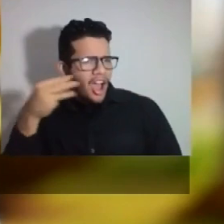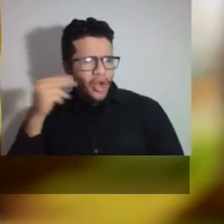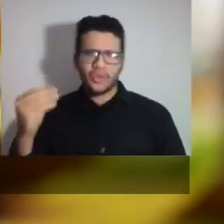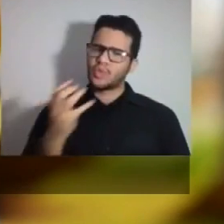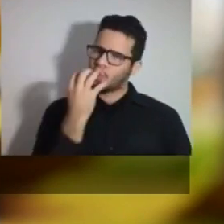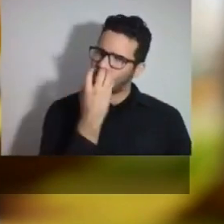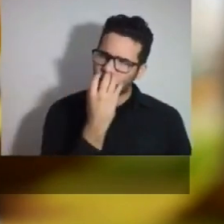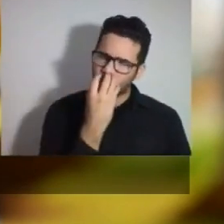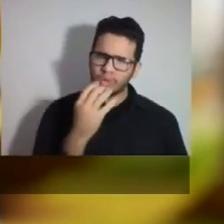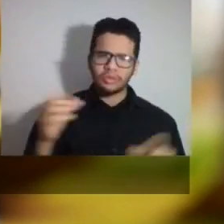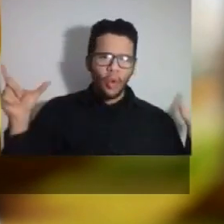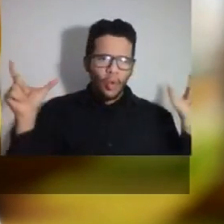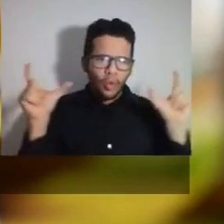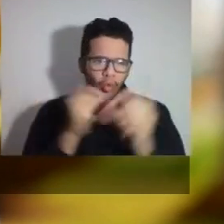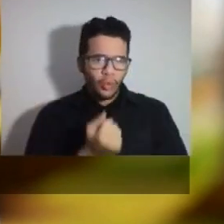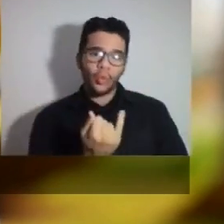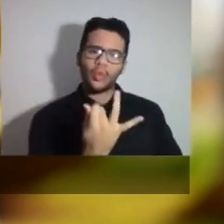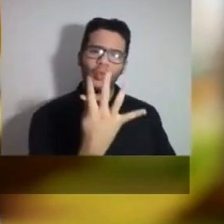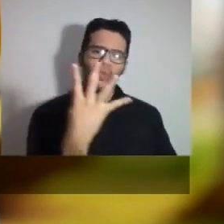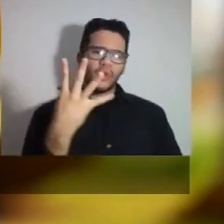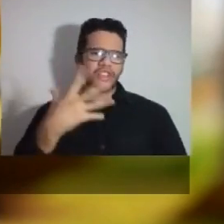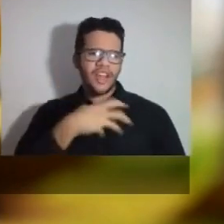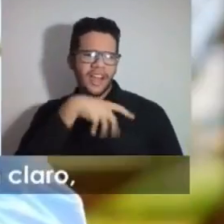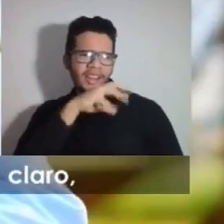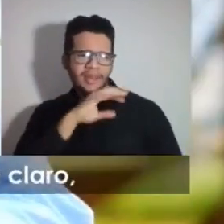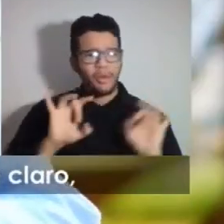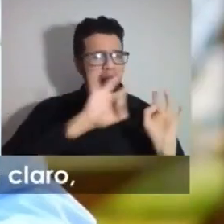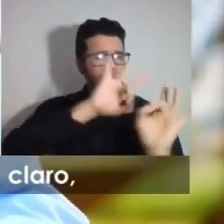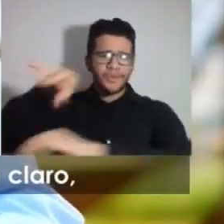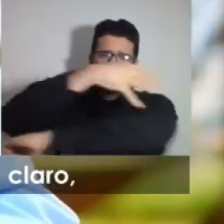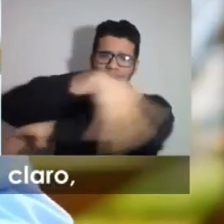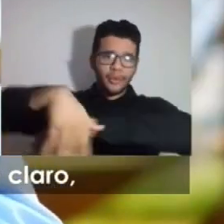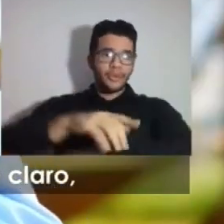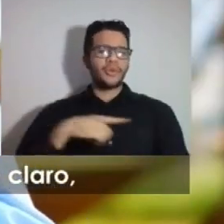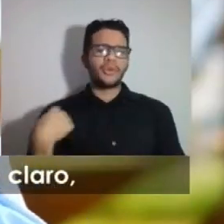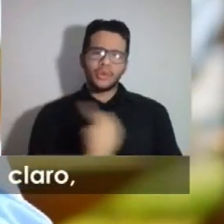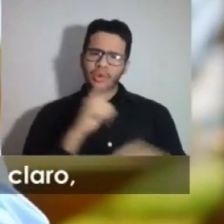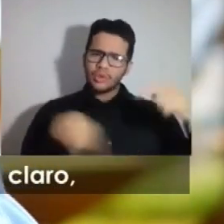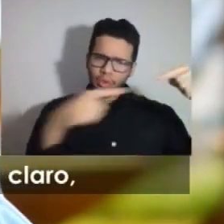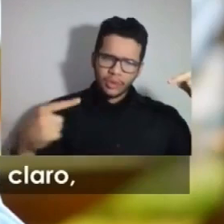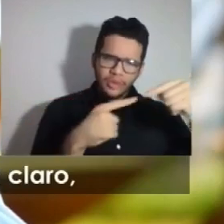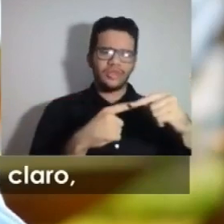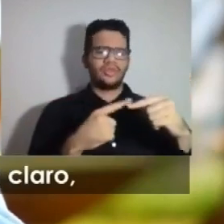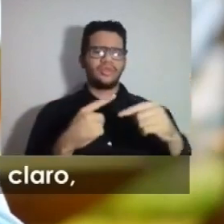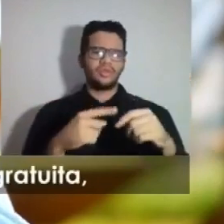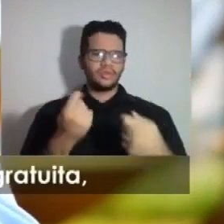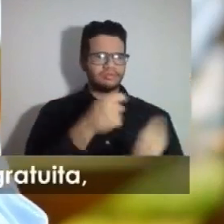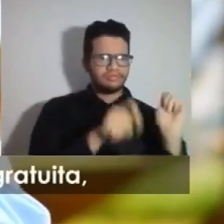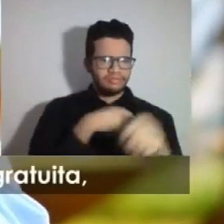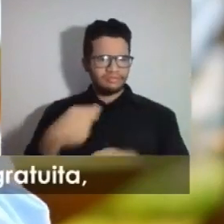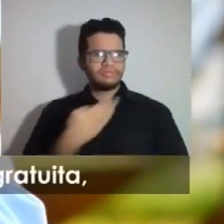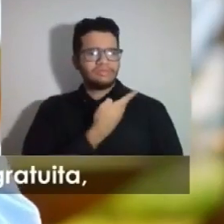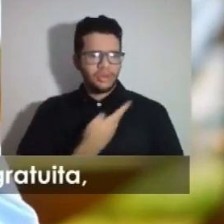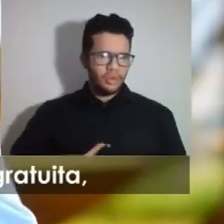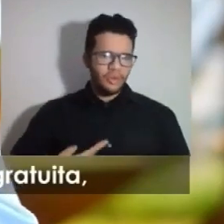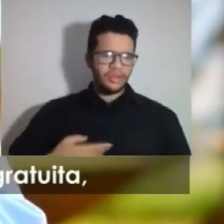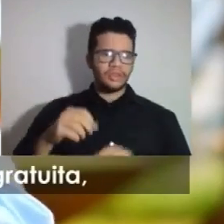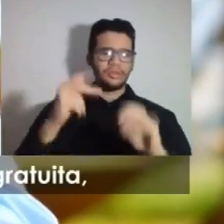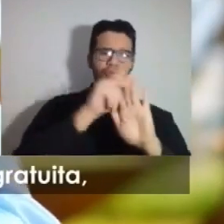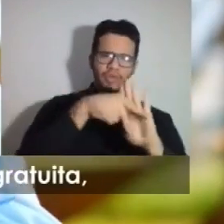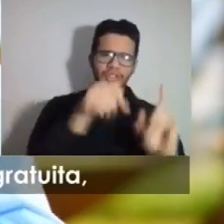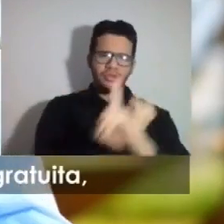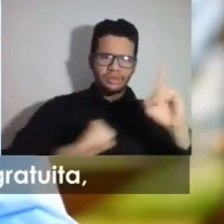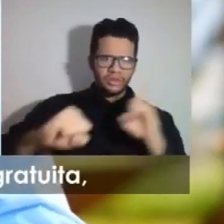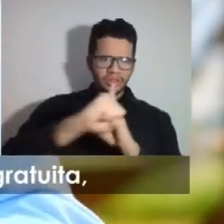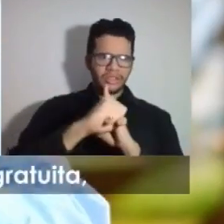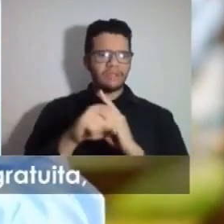diminuir o número de animais abandonados nas ruas No nosso plano de governo deixamos bem claro projetos sociais que